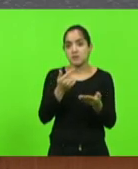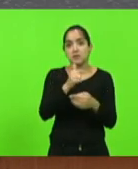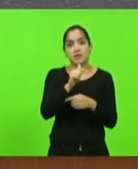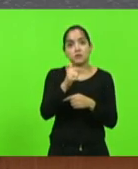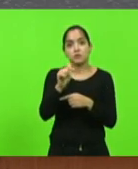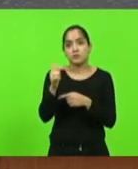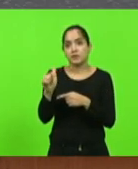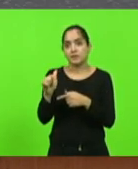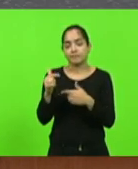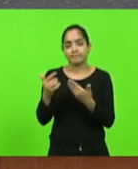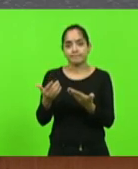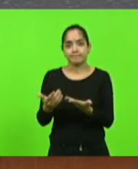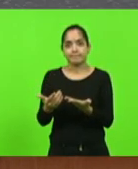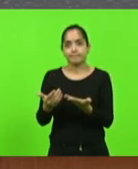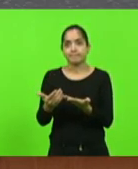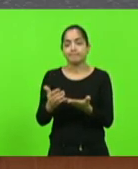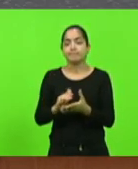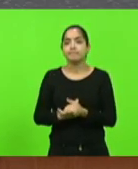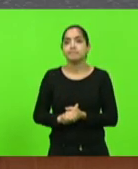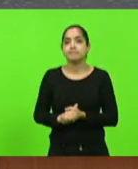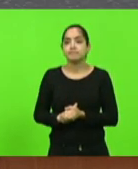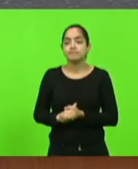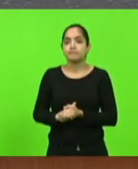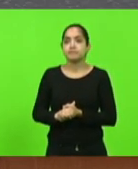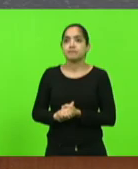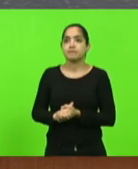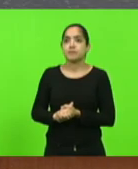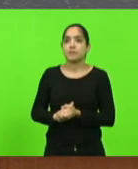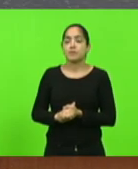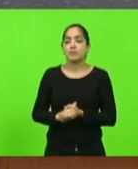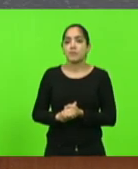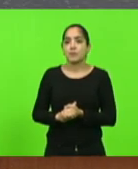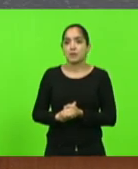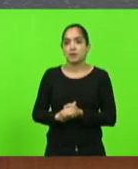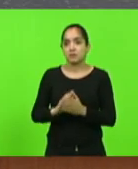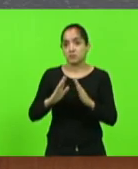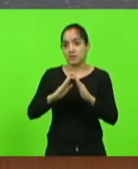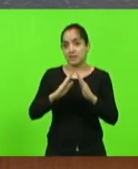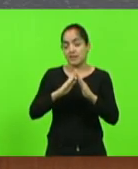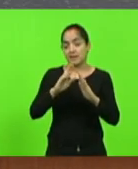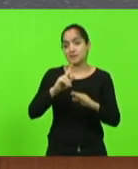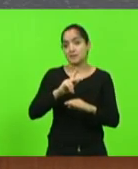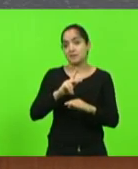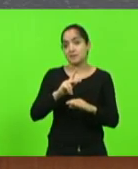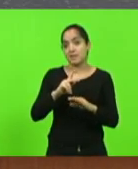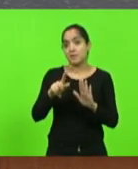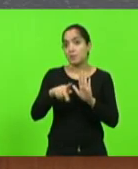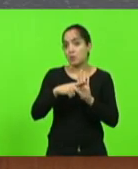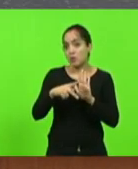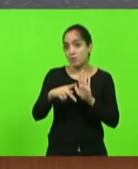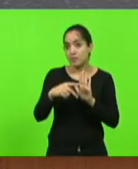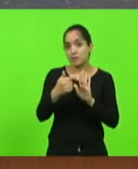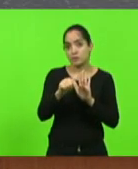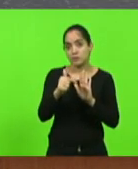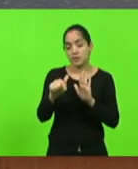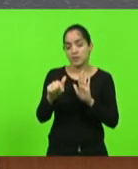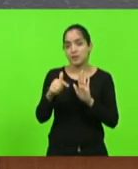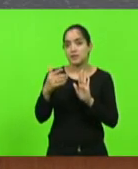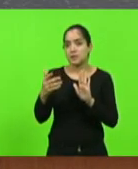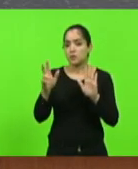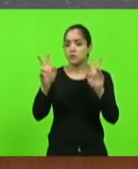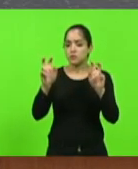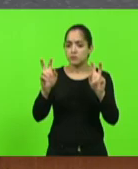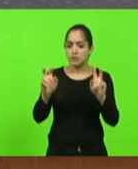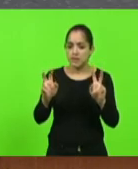ainda a sua casa própria. Então, queria tratar desses temas